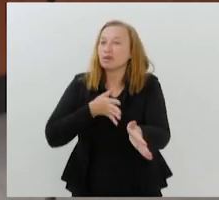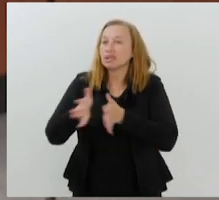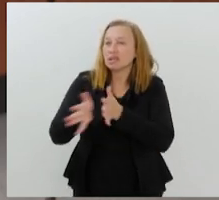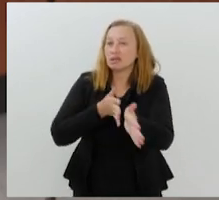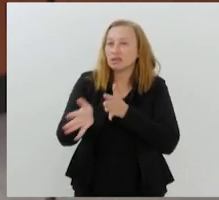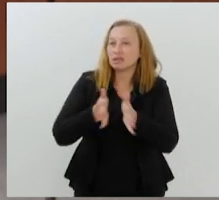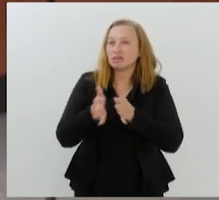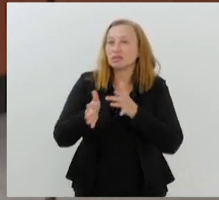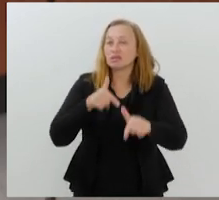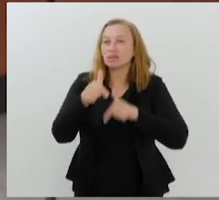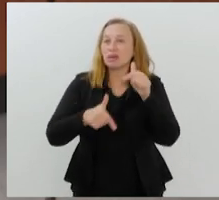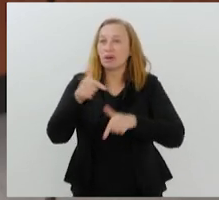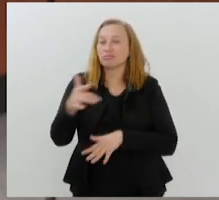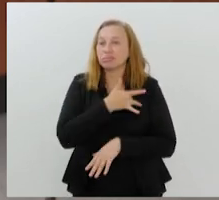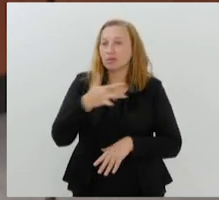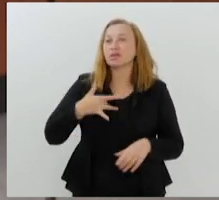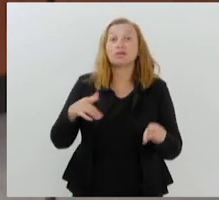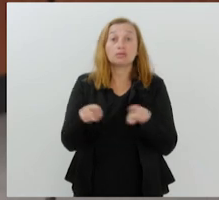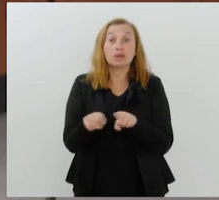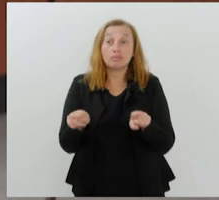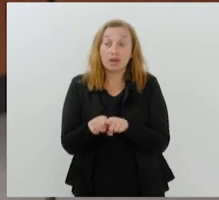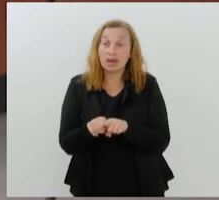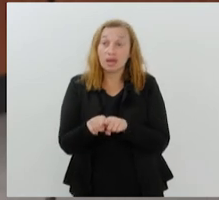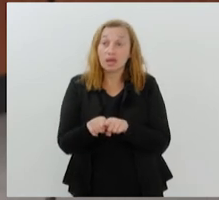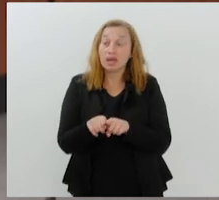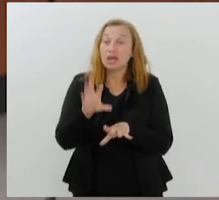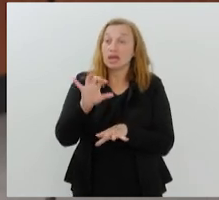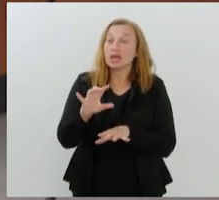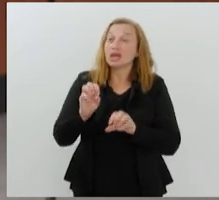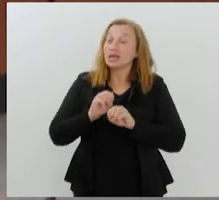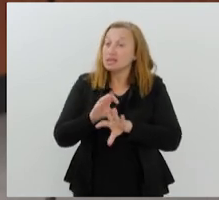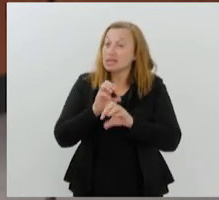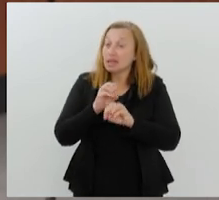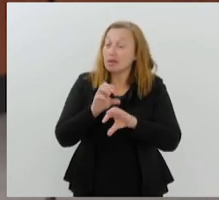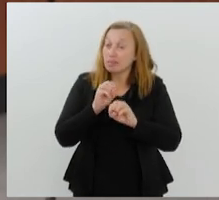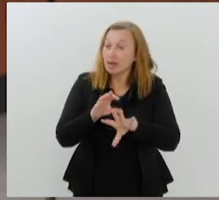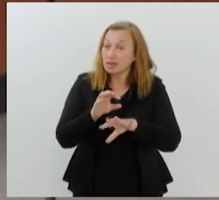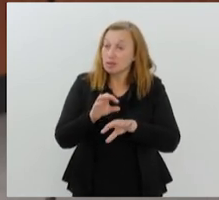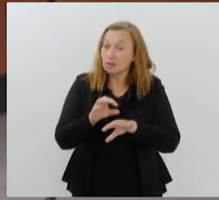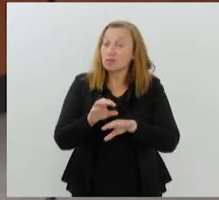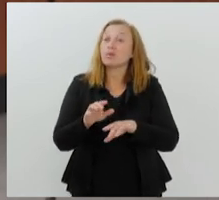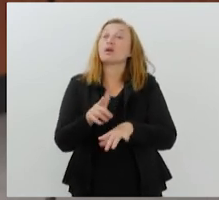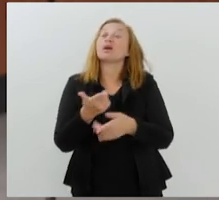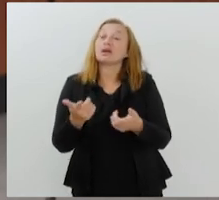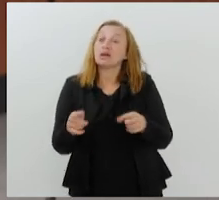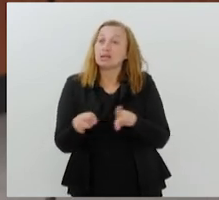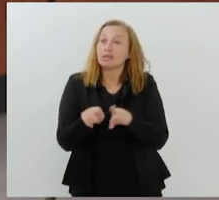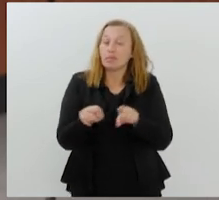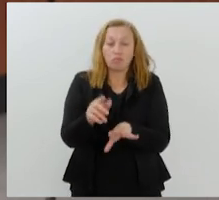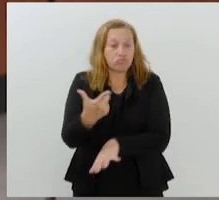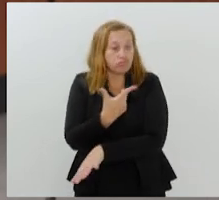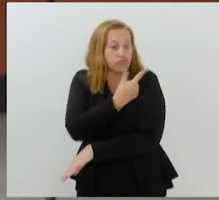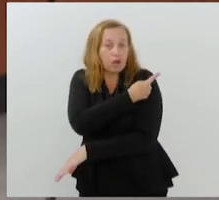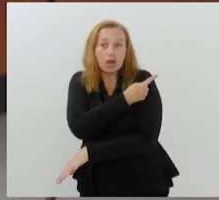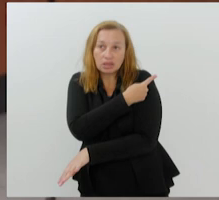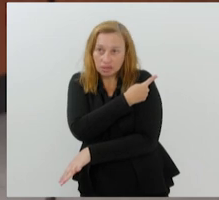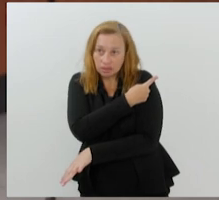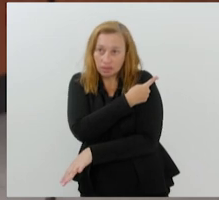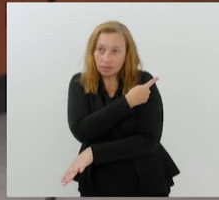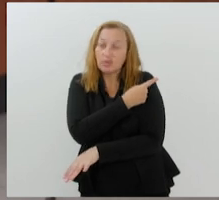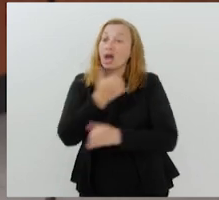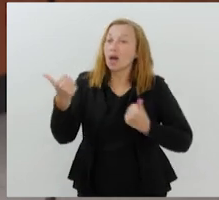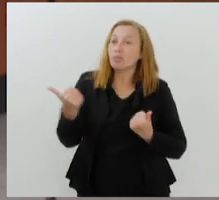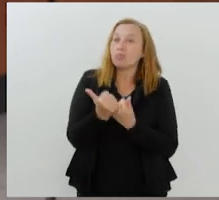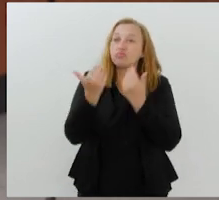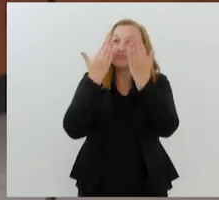serviços de saúde, ele também deve promover campanhas educativas e de vacinação, apoio psicológico, que é muito importante, e